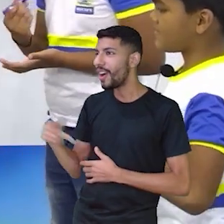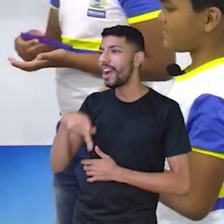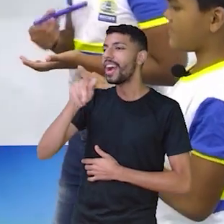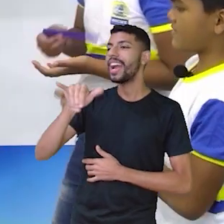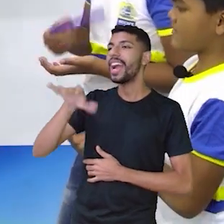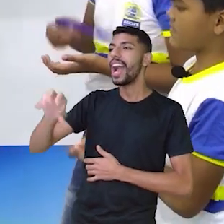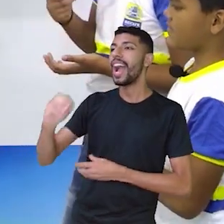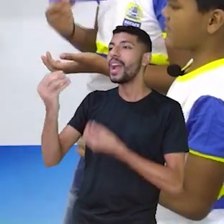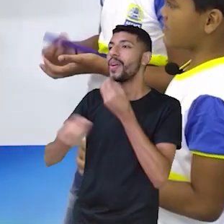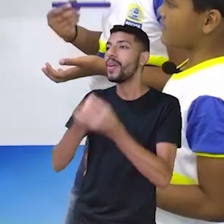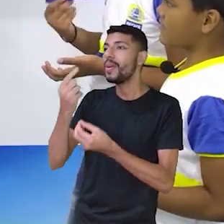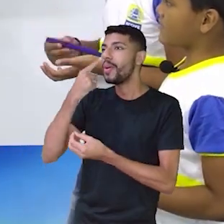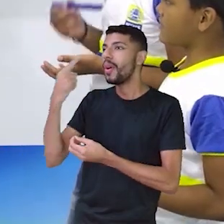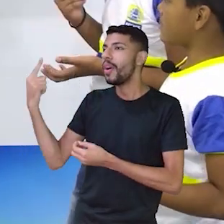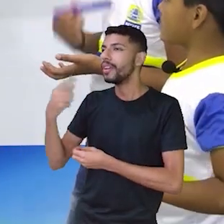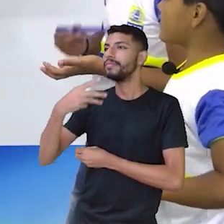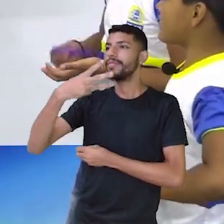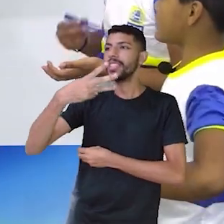fez.